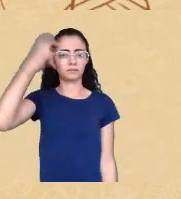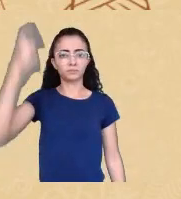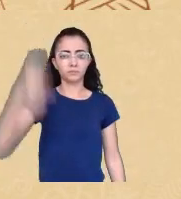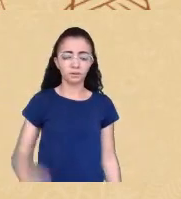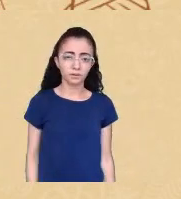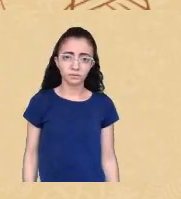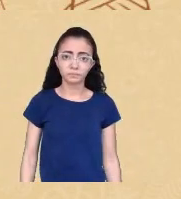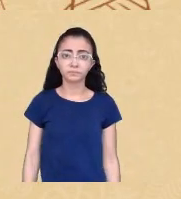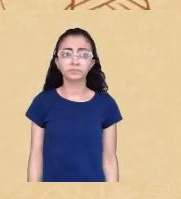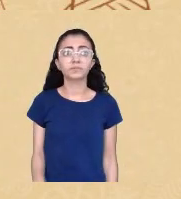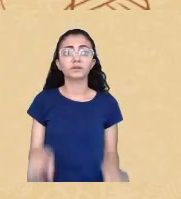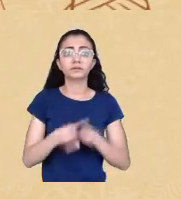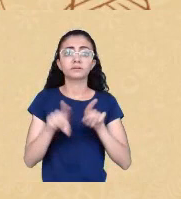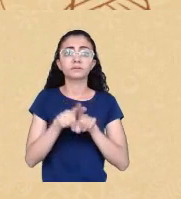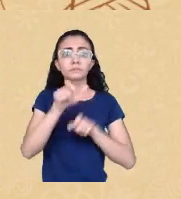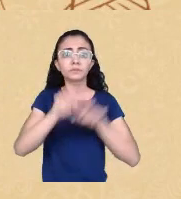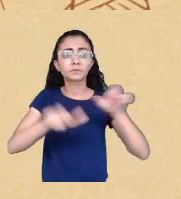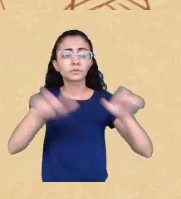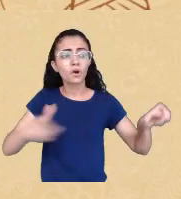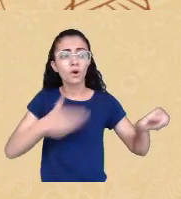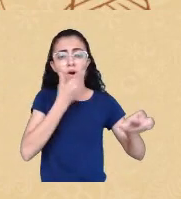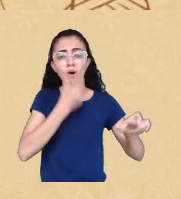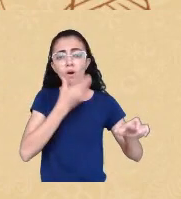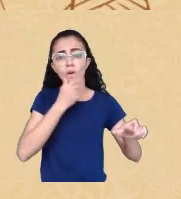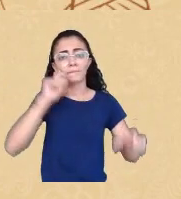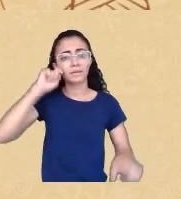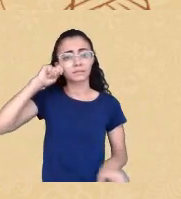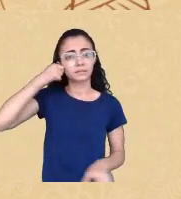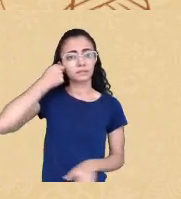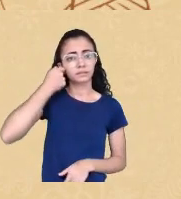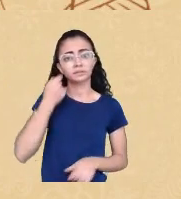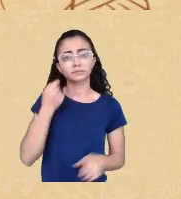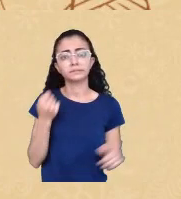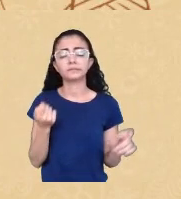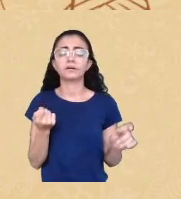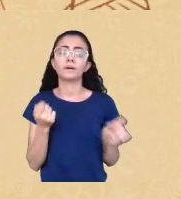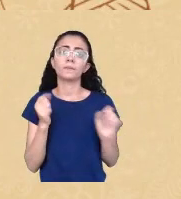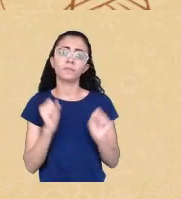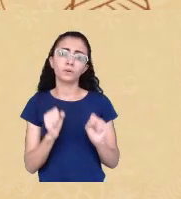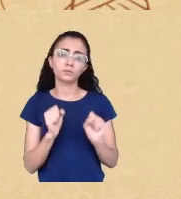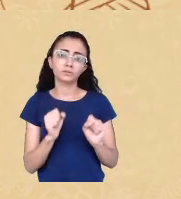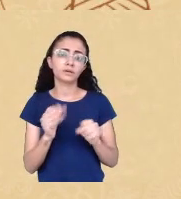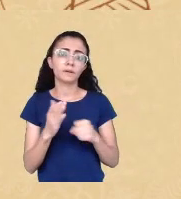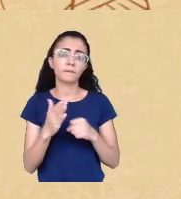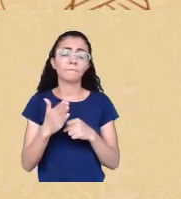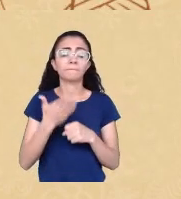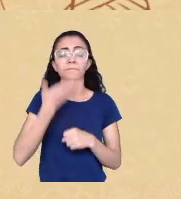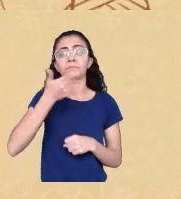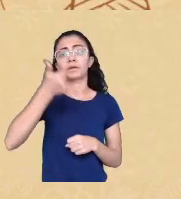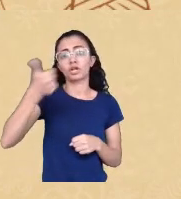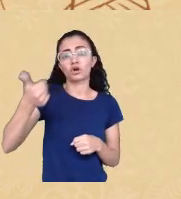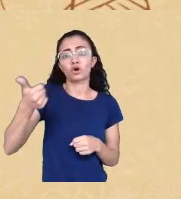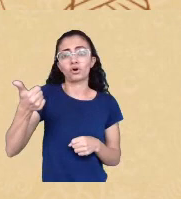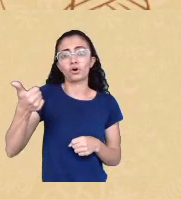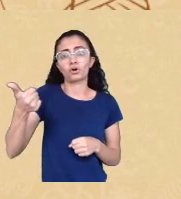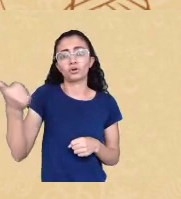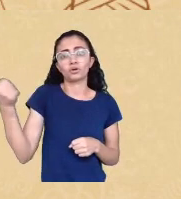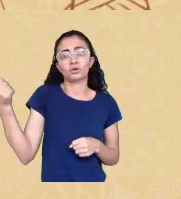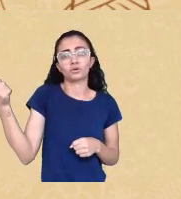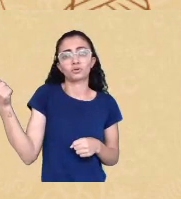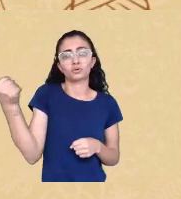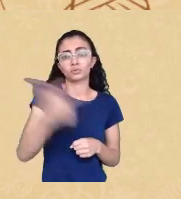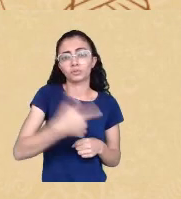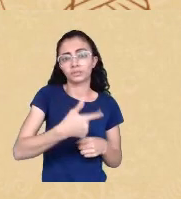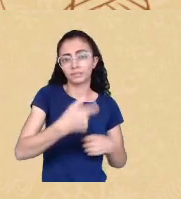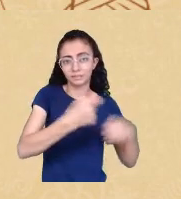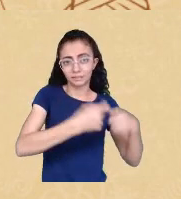homem negro possa ser muito mais do que algo melhor do que de cama nada contra com quem é bom de cama mas eu penso que podemos